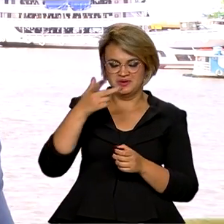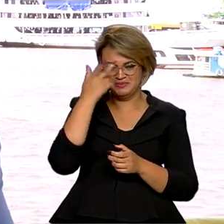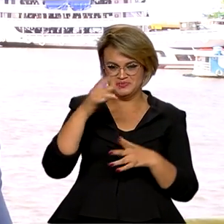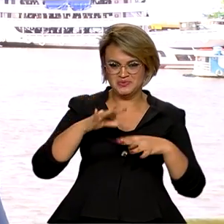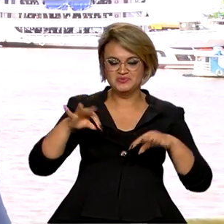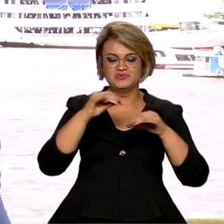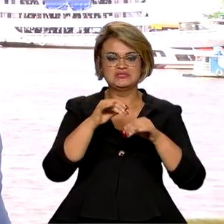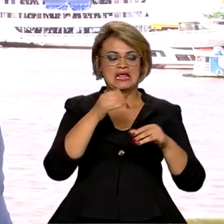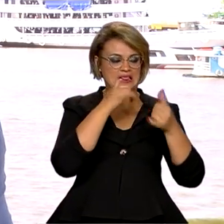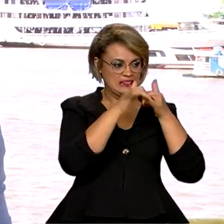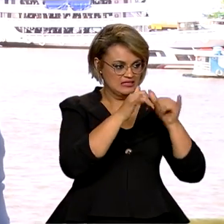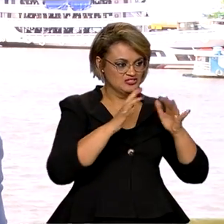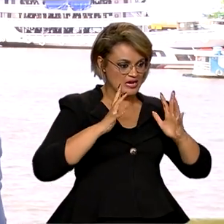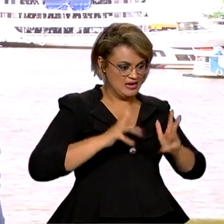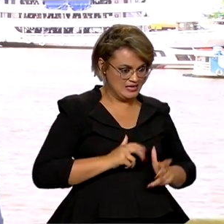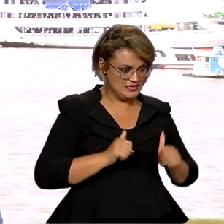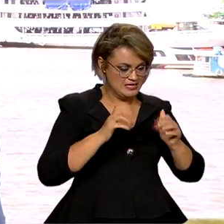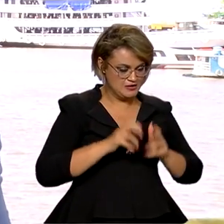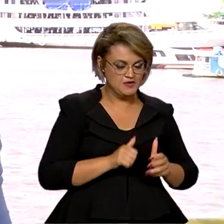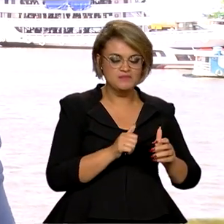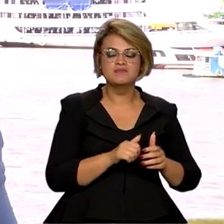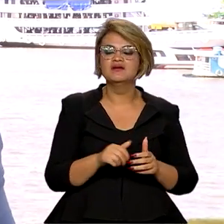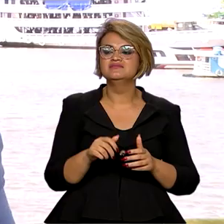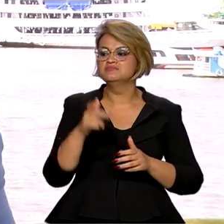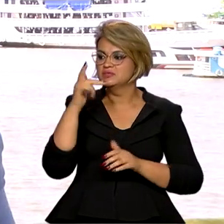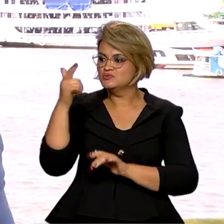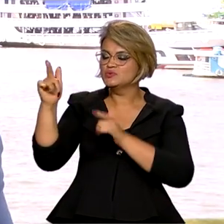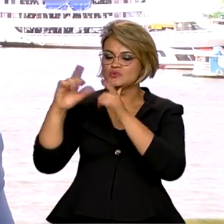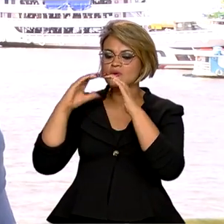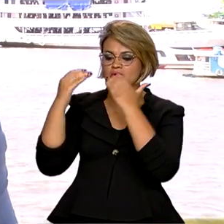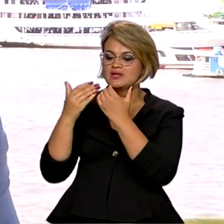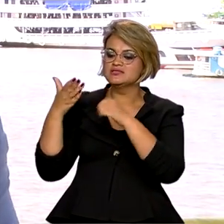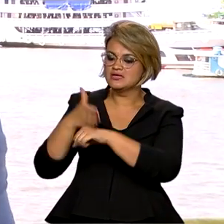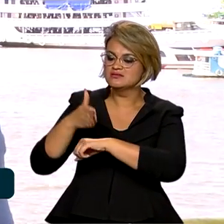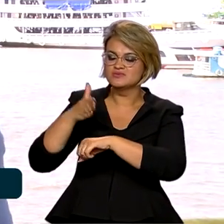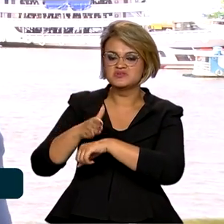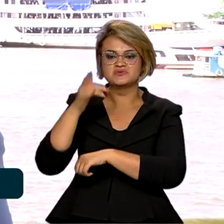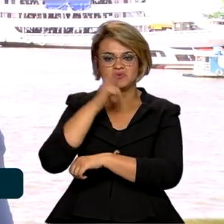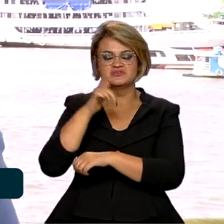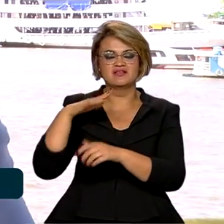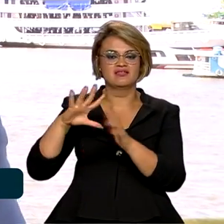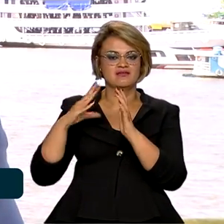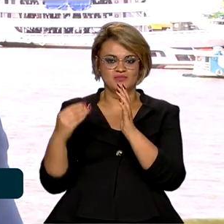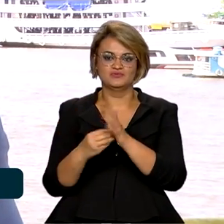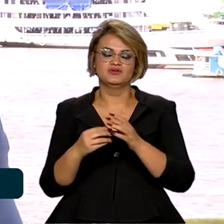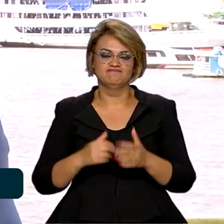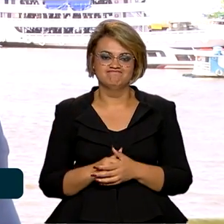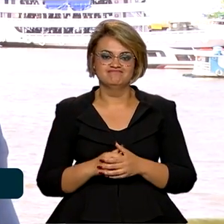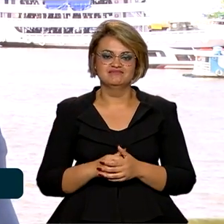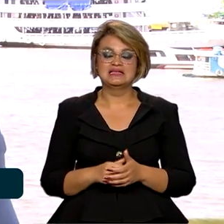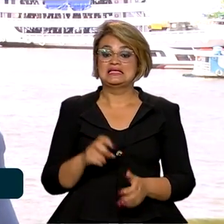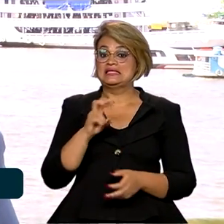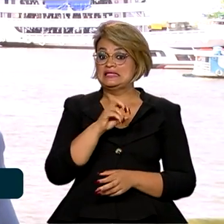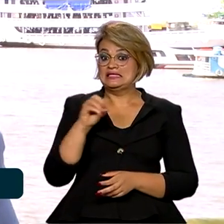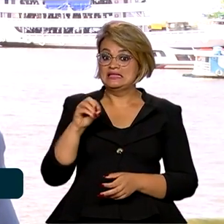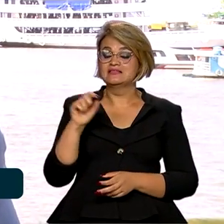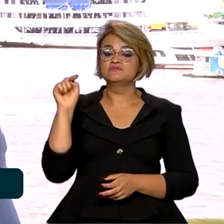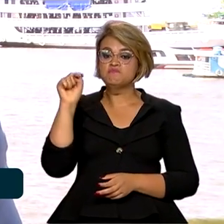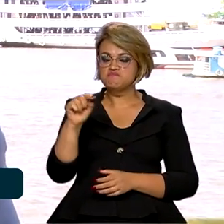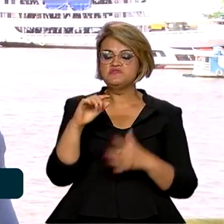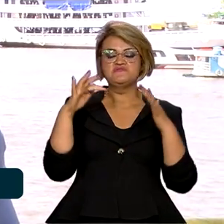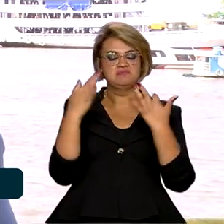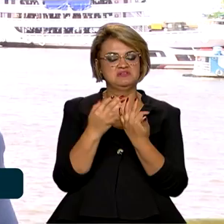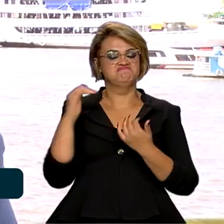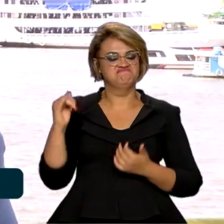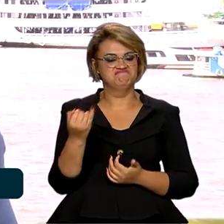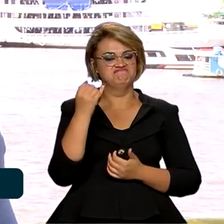de fontes limpas e renováveis para comunidades remotas da Amazônia. Mais de 500 mil famílias